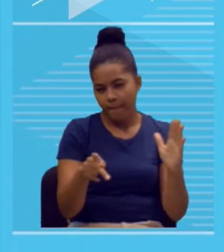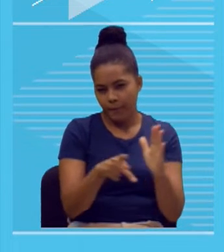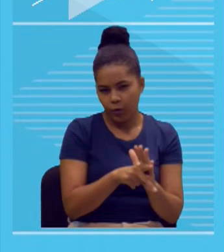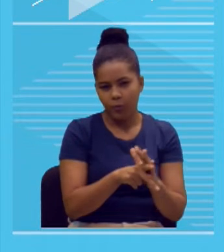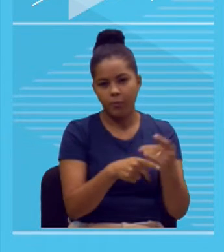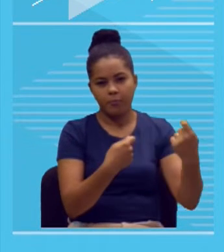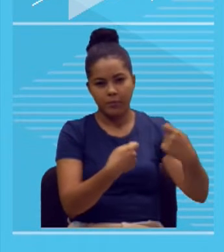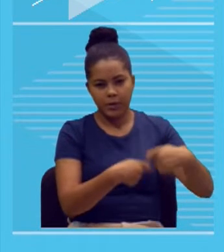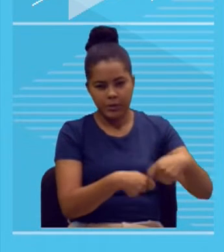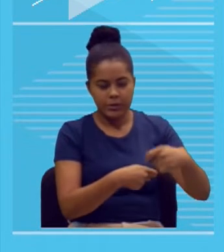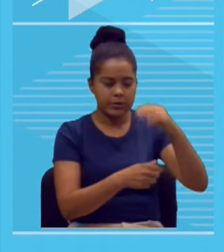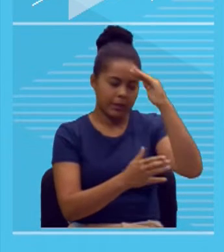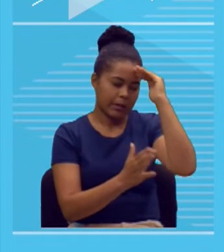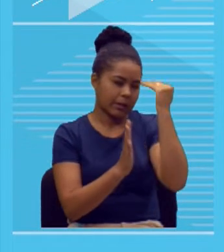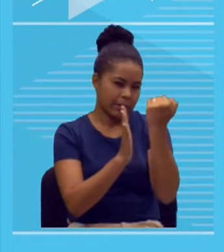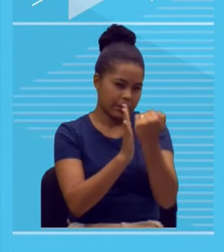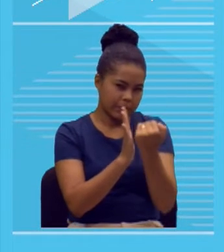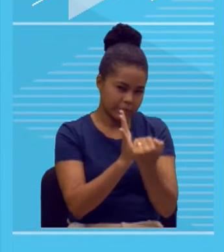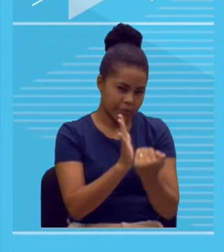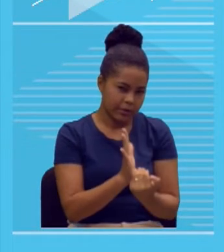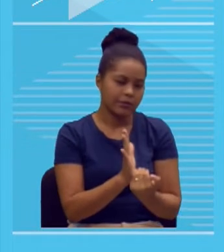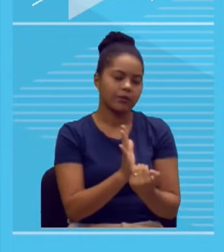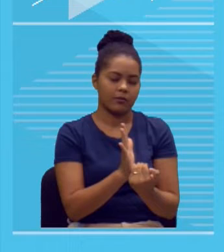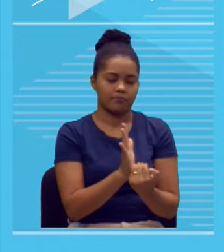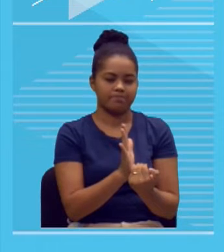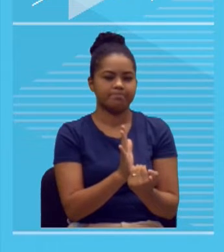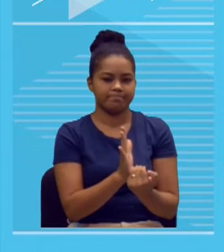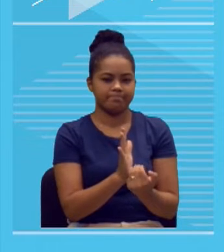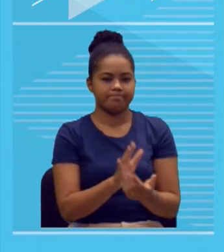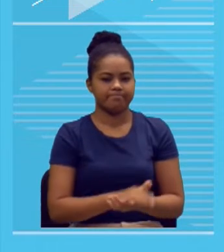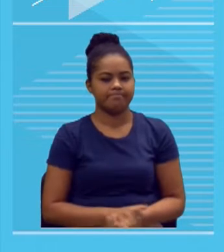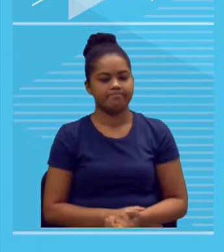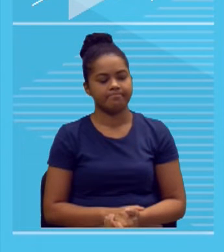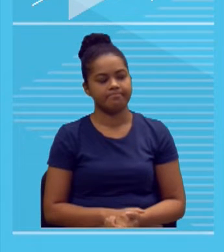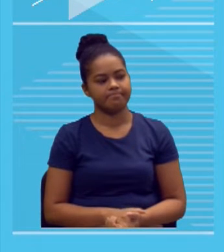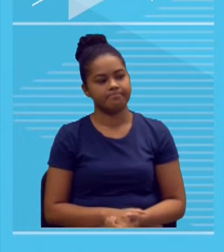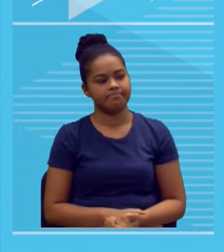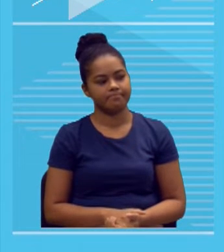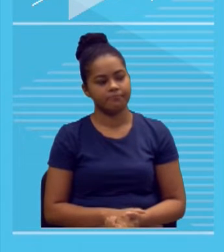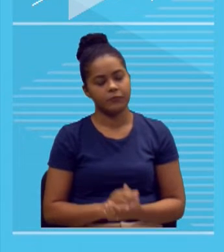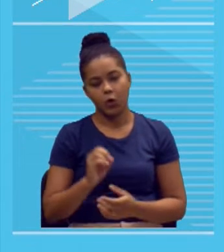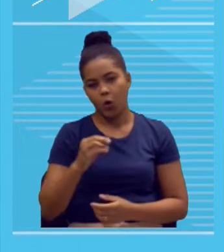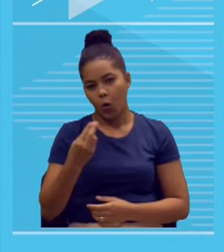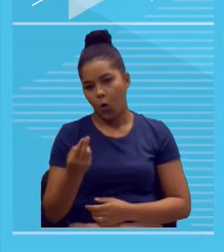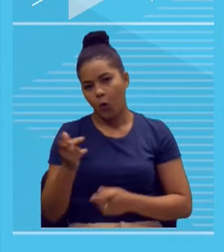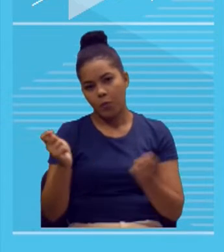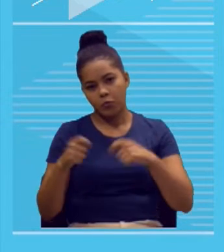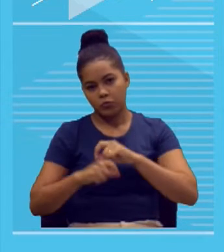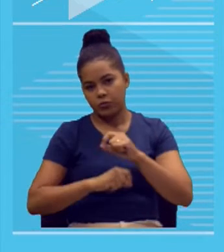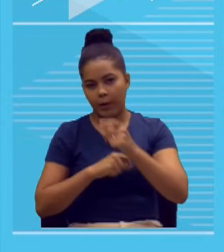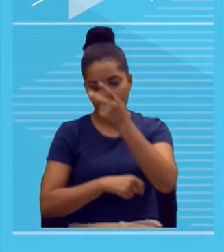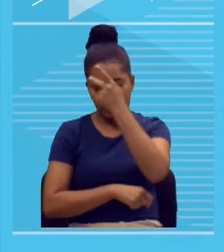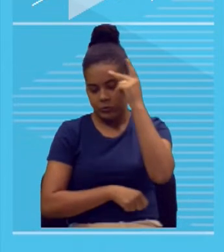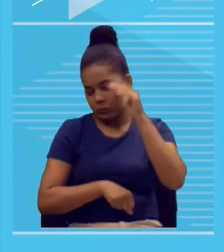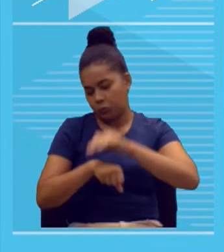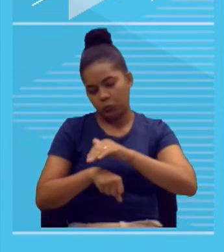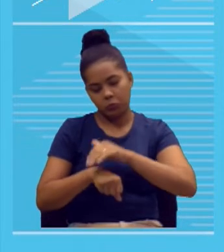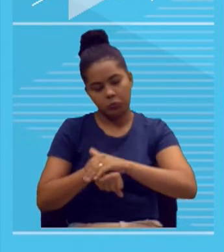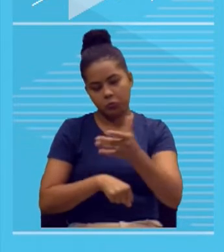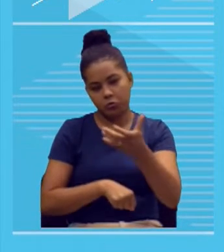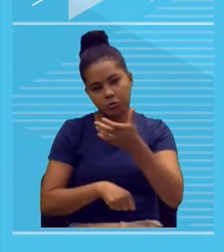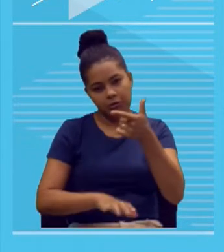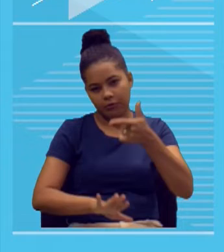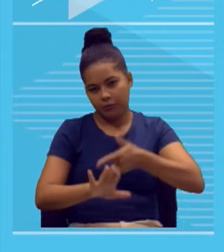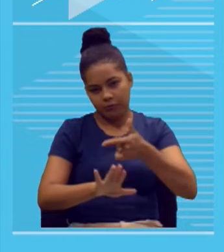ou vontade própria, que a gente chama de deliberadamente resolver fazer essa bobagem para testar ou debochar do exame. Então, muito